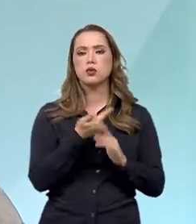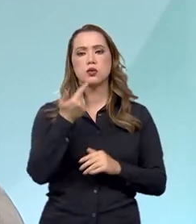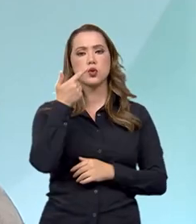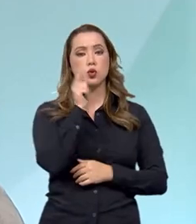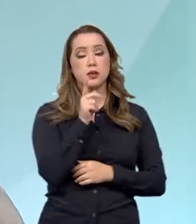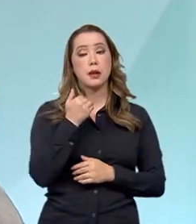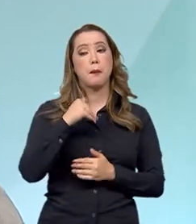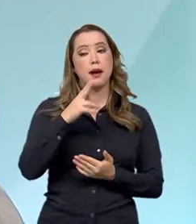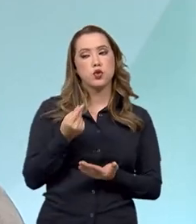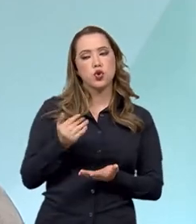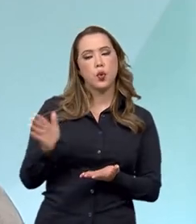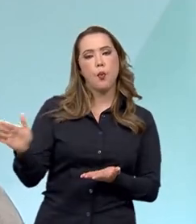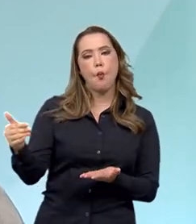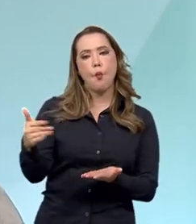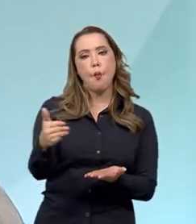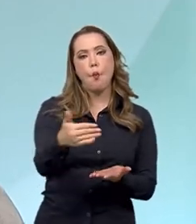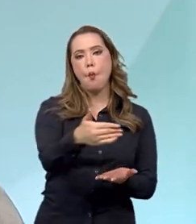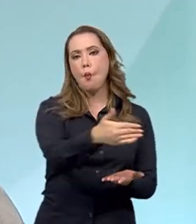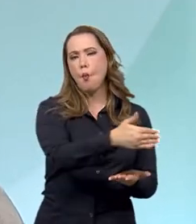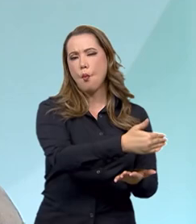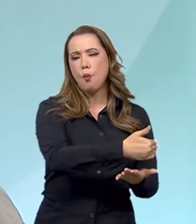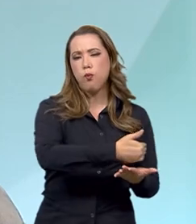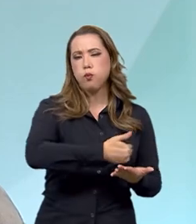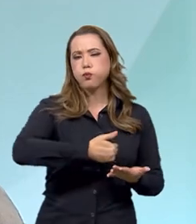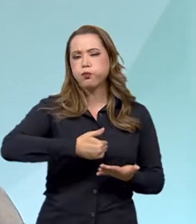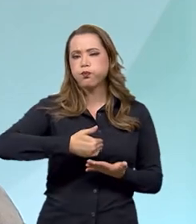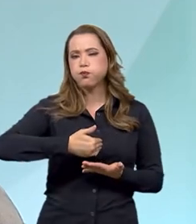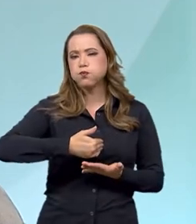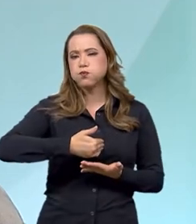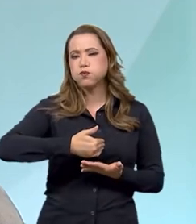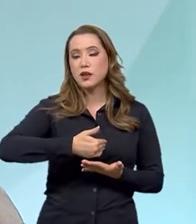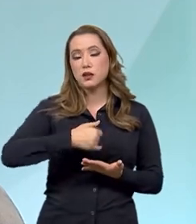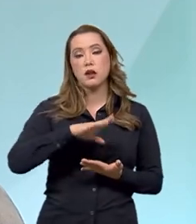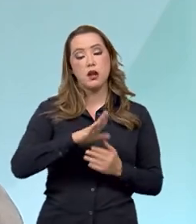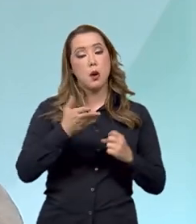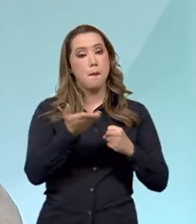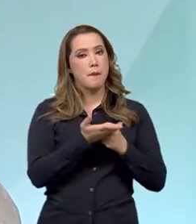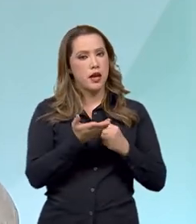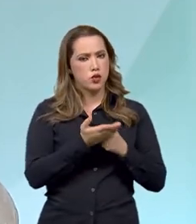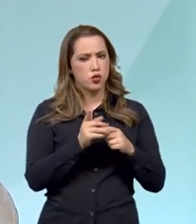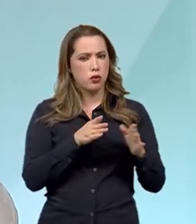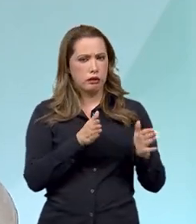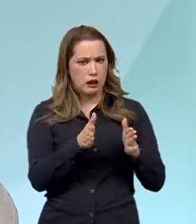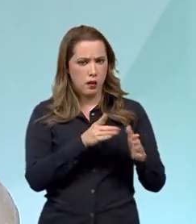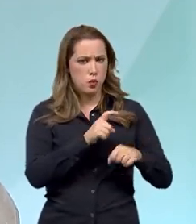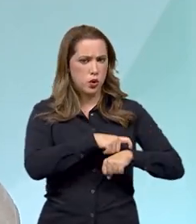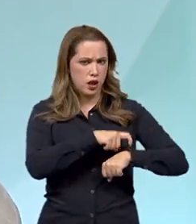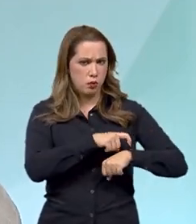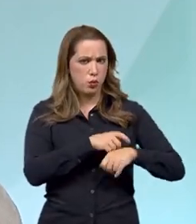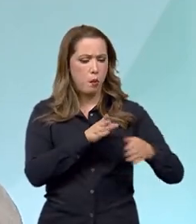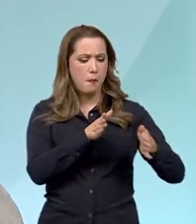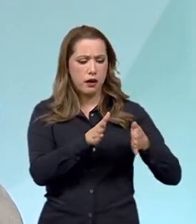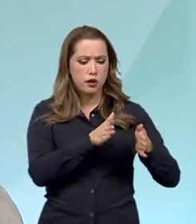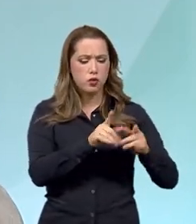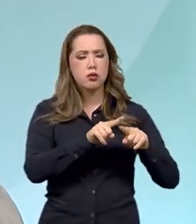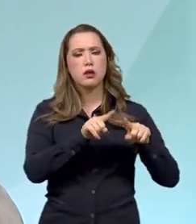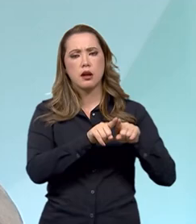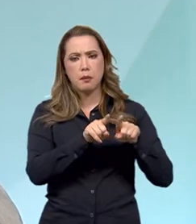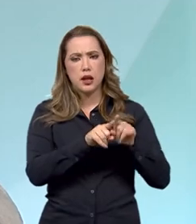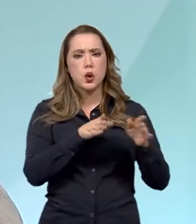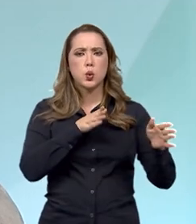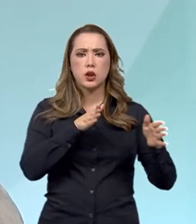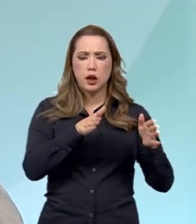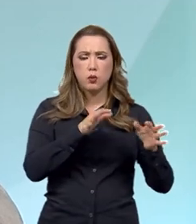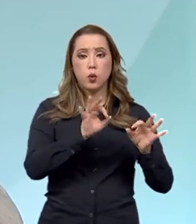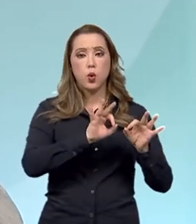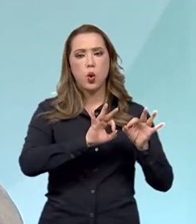arrecadação, tanto em médio como a longo prazo. Essa é a visão. A visão não só do hoje, mas a visão do amanhã. E é assim